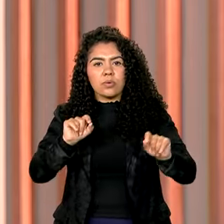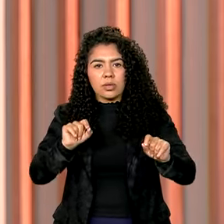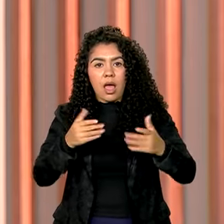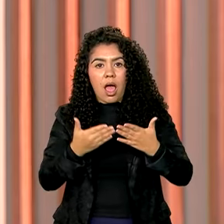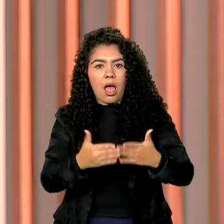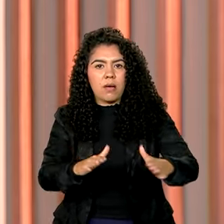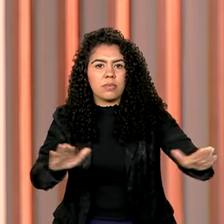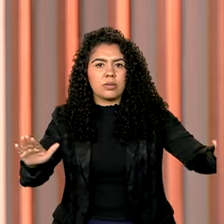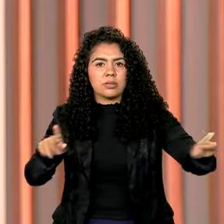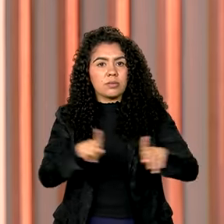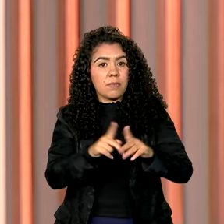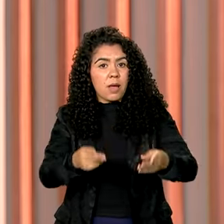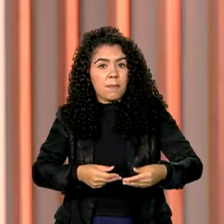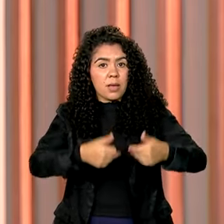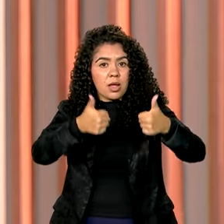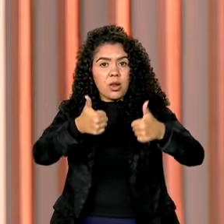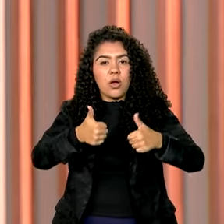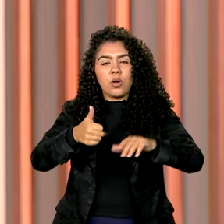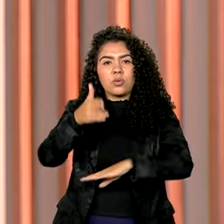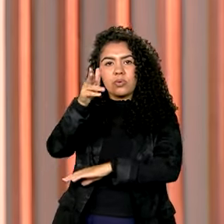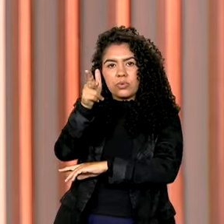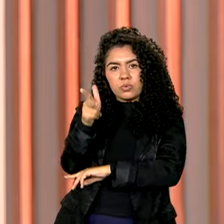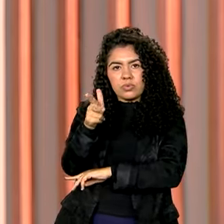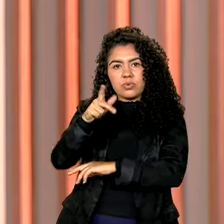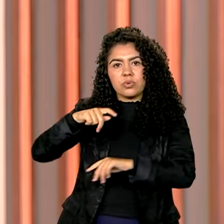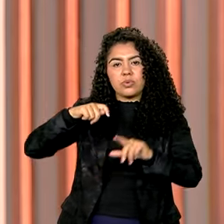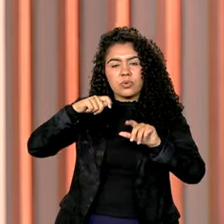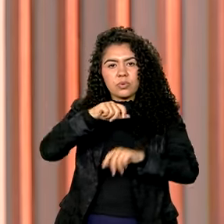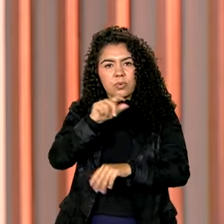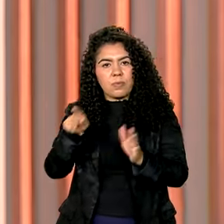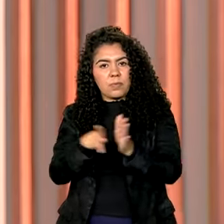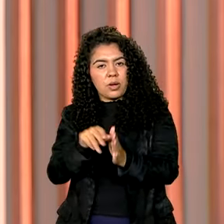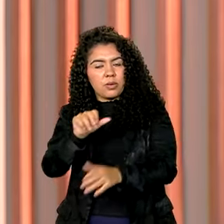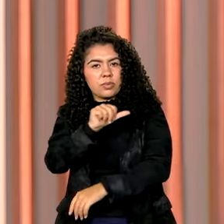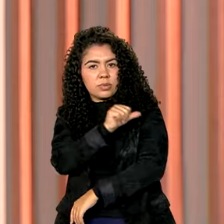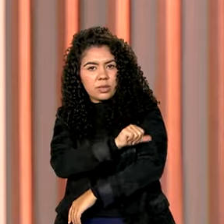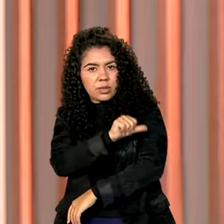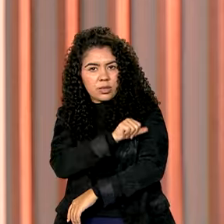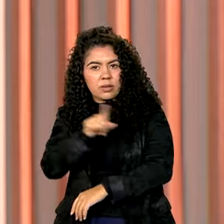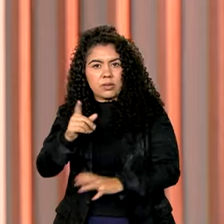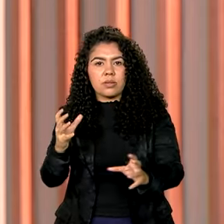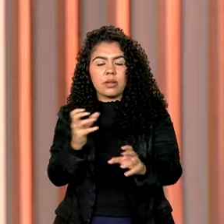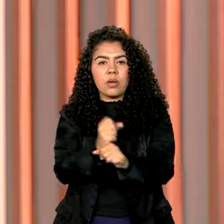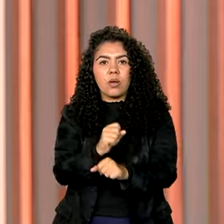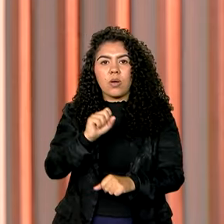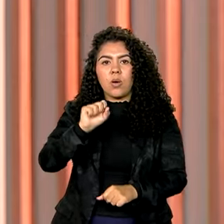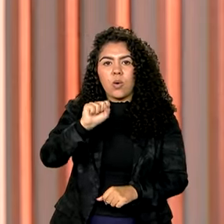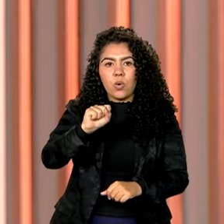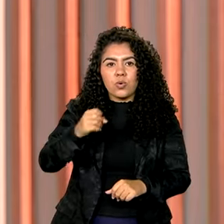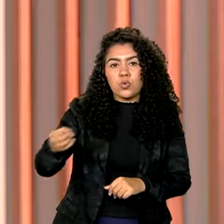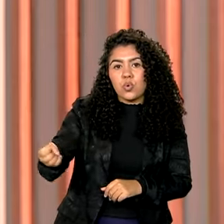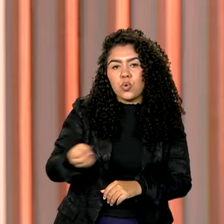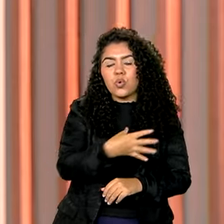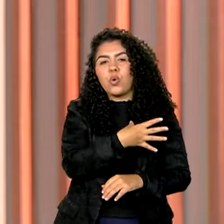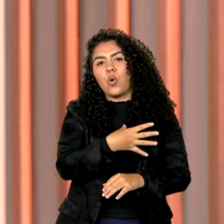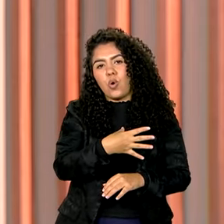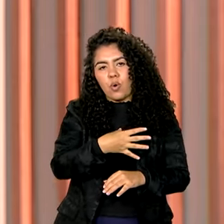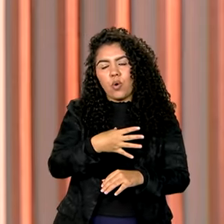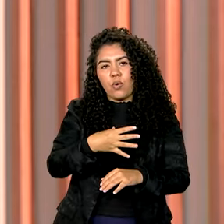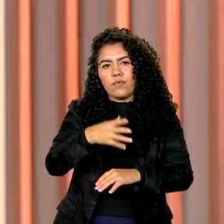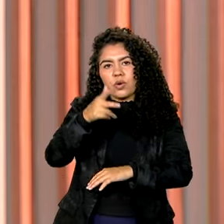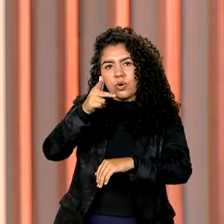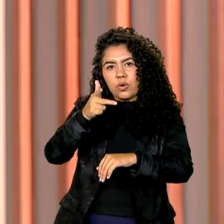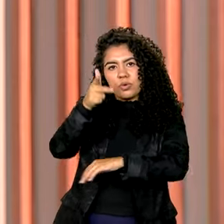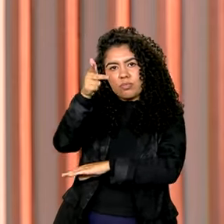modernização dos estúdios Rio. O projeto prevê a construção de oito novos estúdios com padrão internacional.